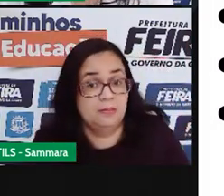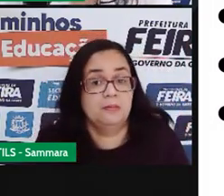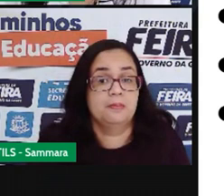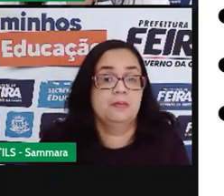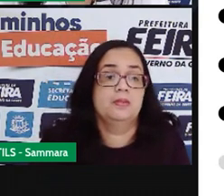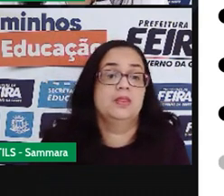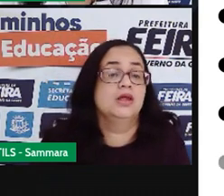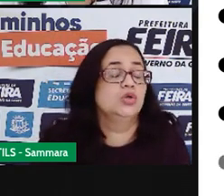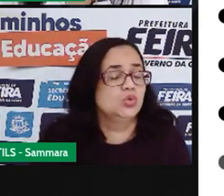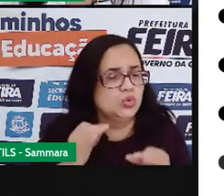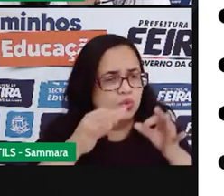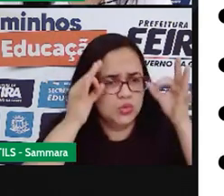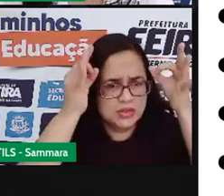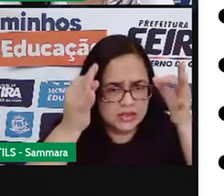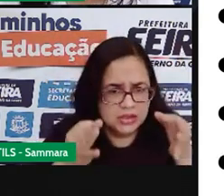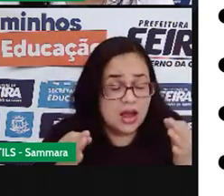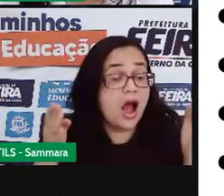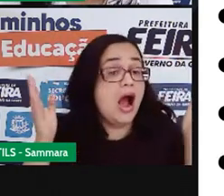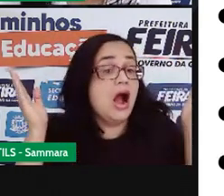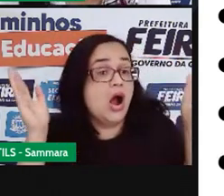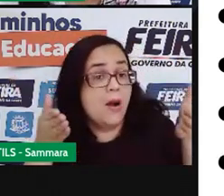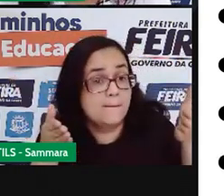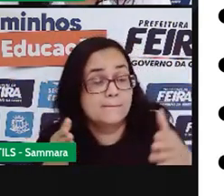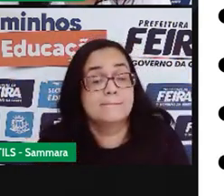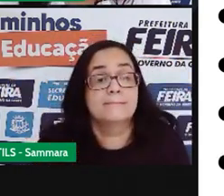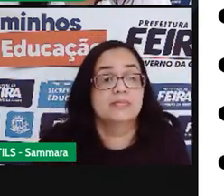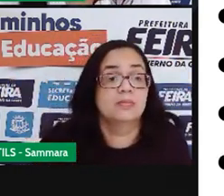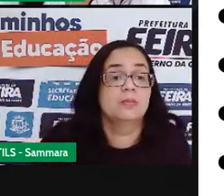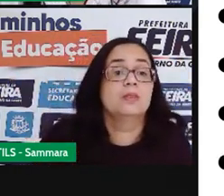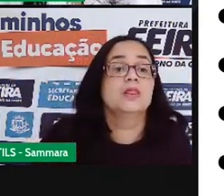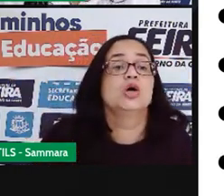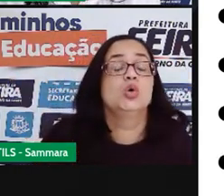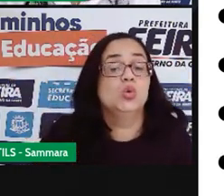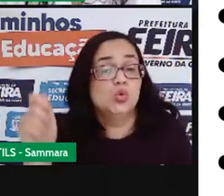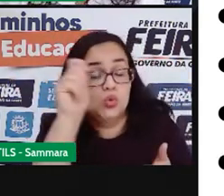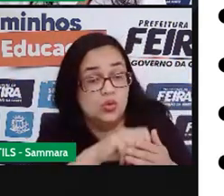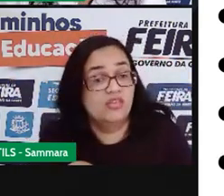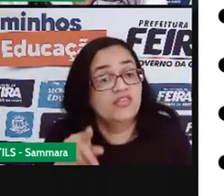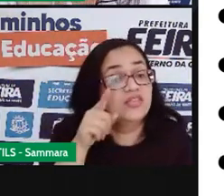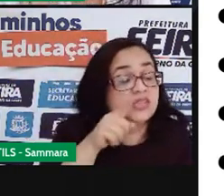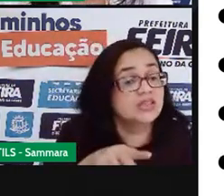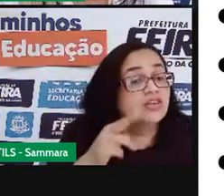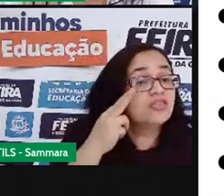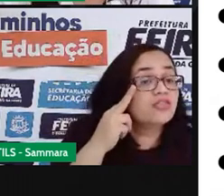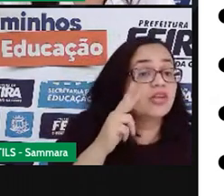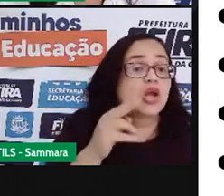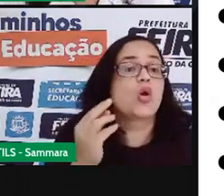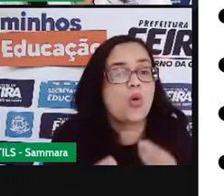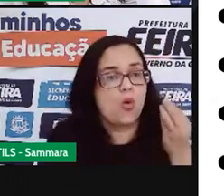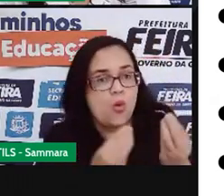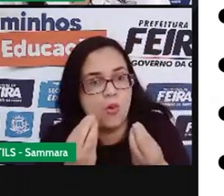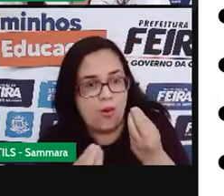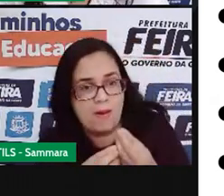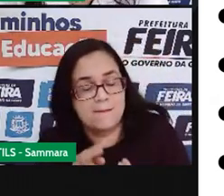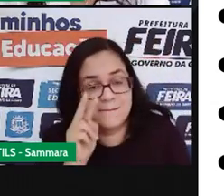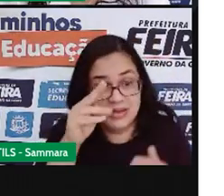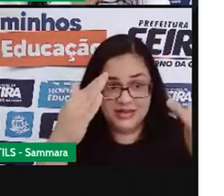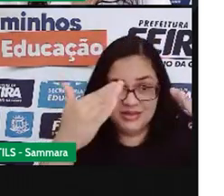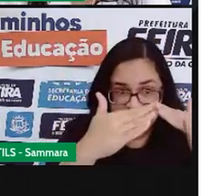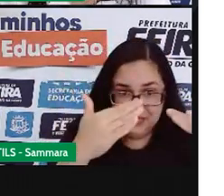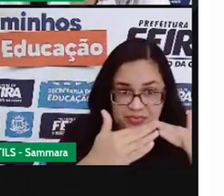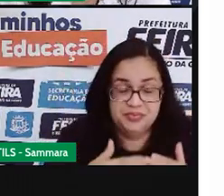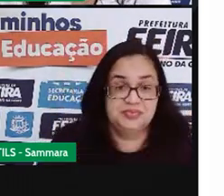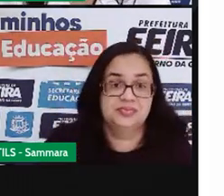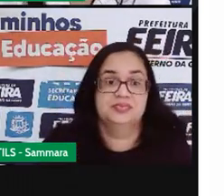Ó, tudo direitinho. E agora vou produzir para você ver como você vai produzir o seu aí em casa.